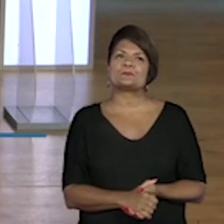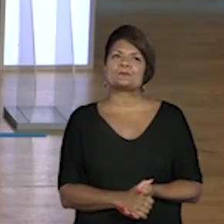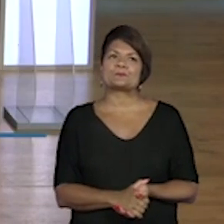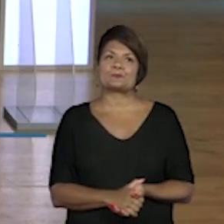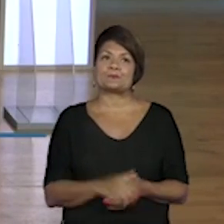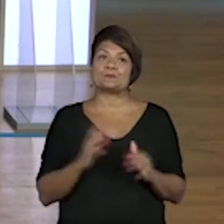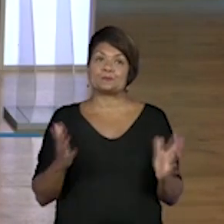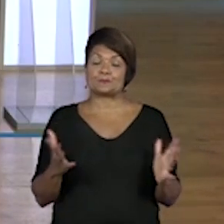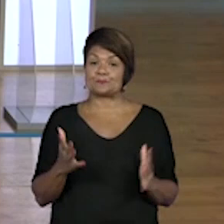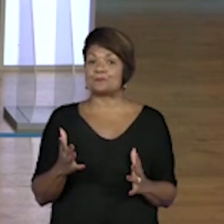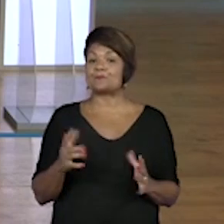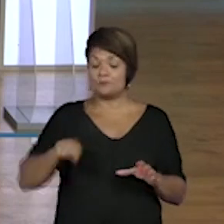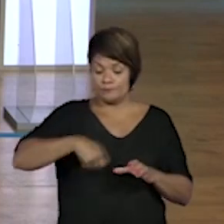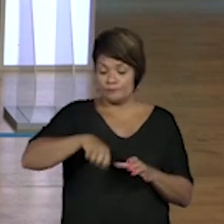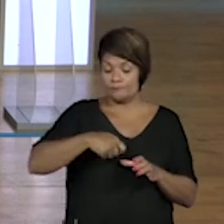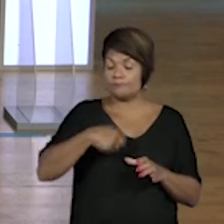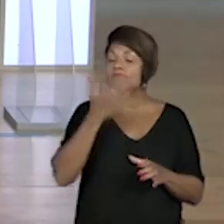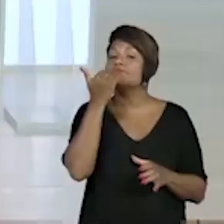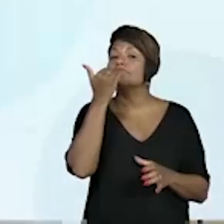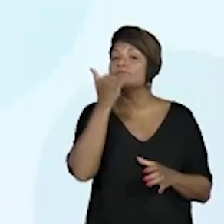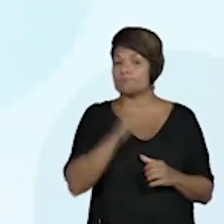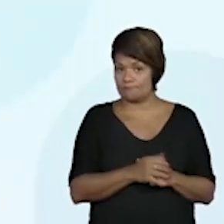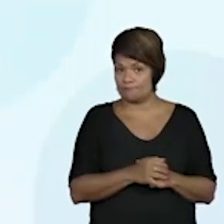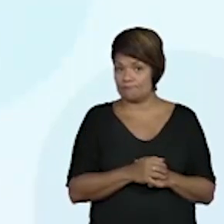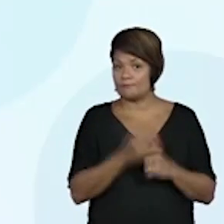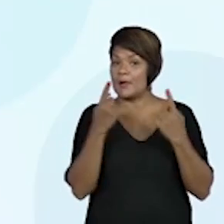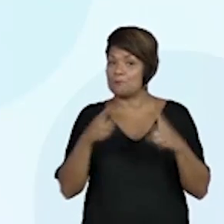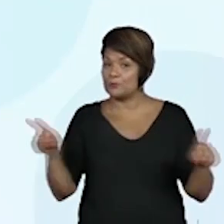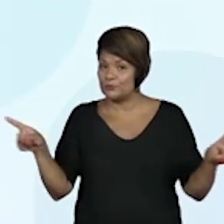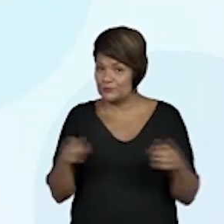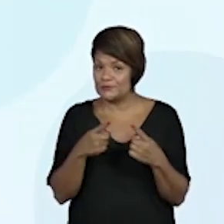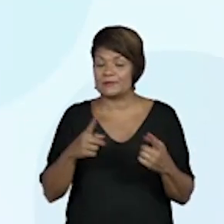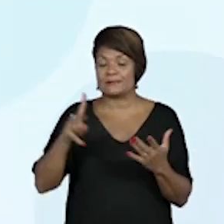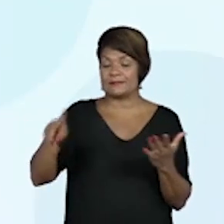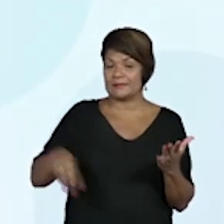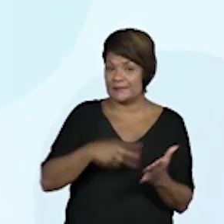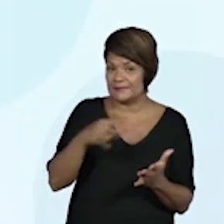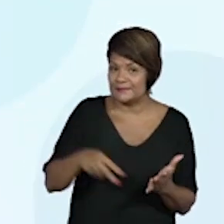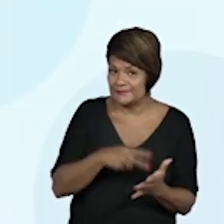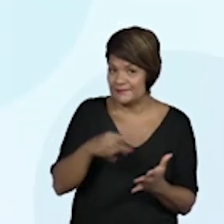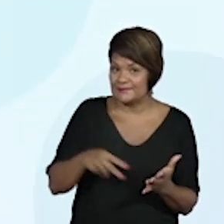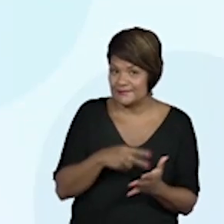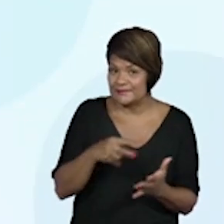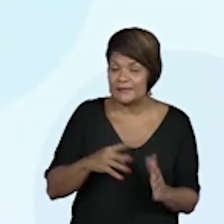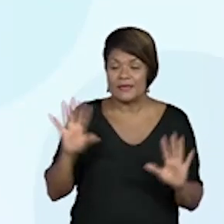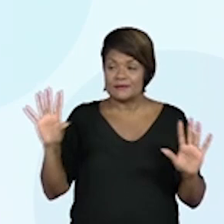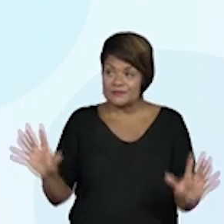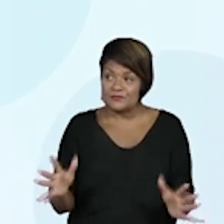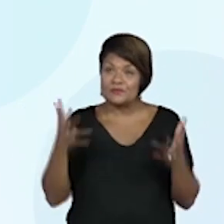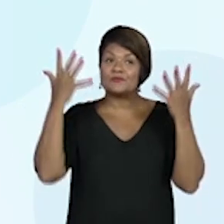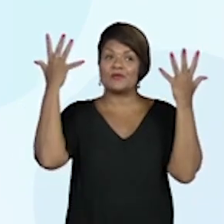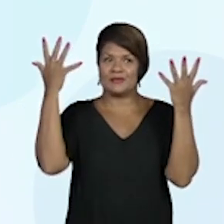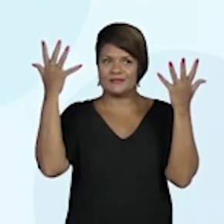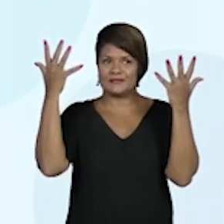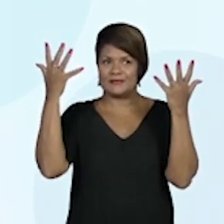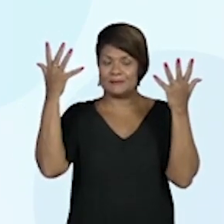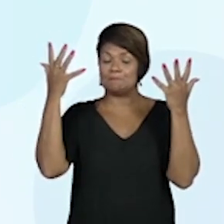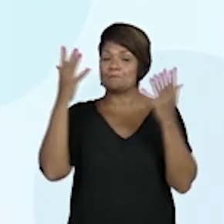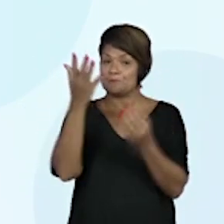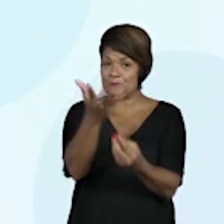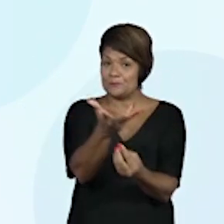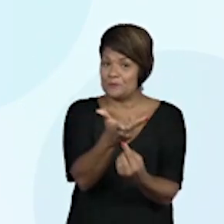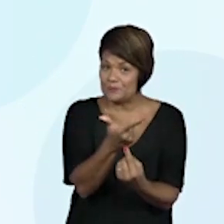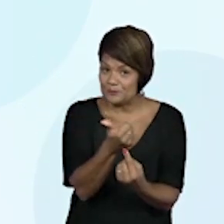Na culinária, na música, na dança, nas festividades, na arte